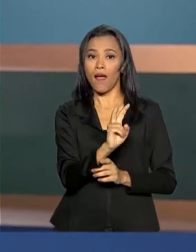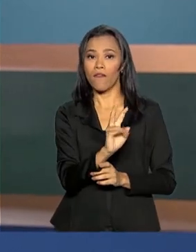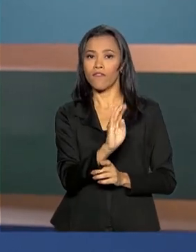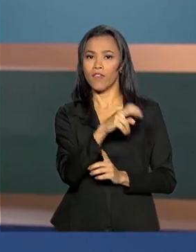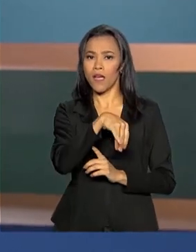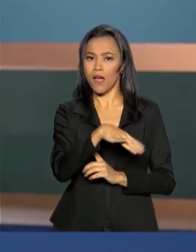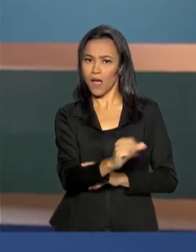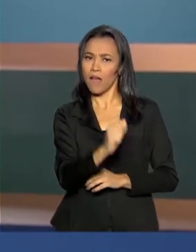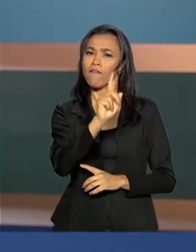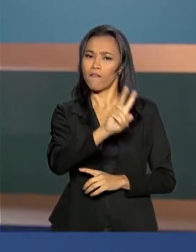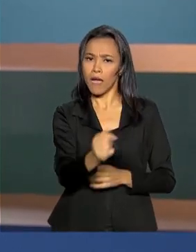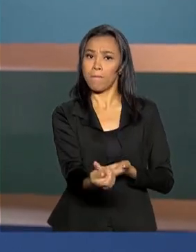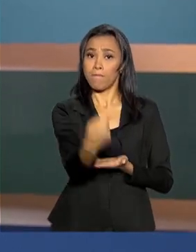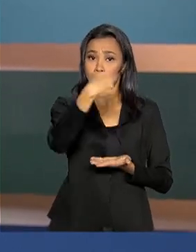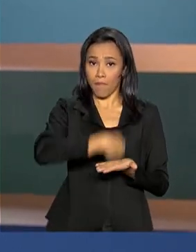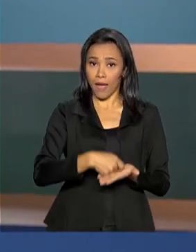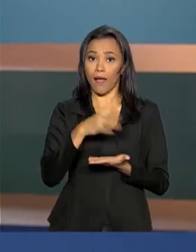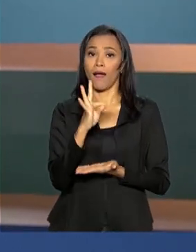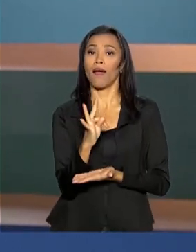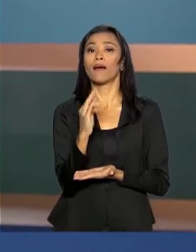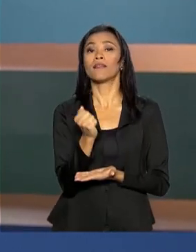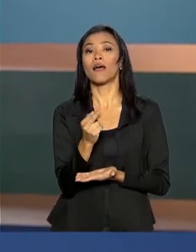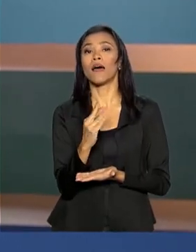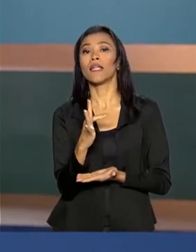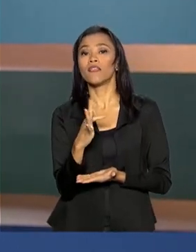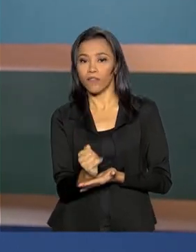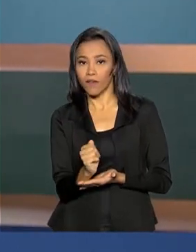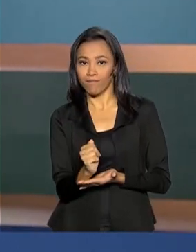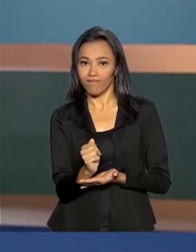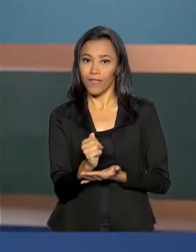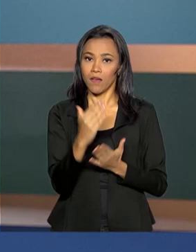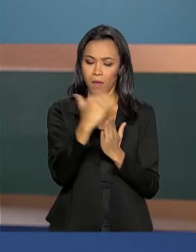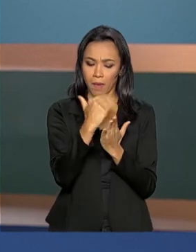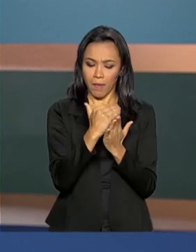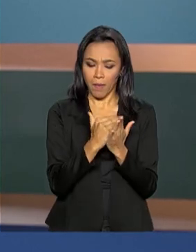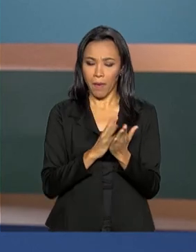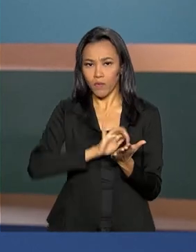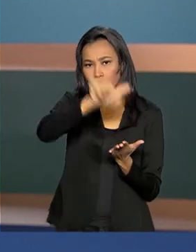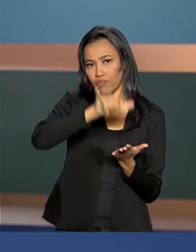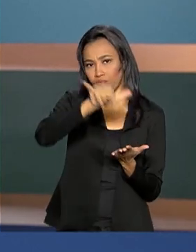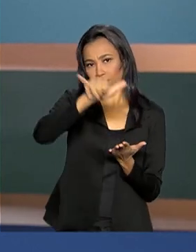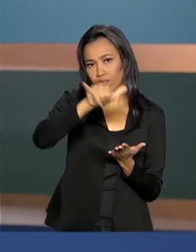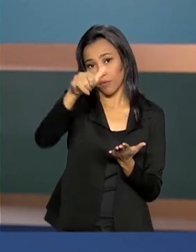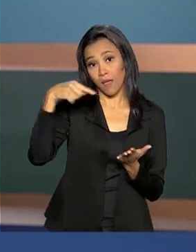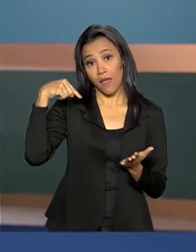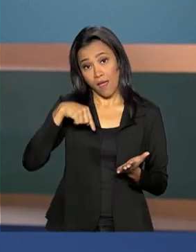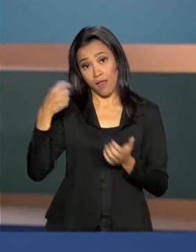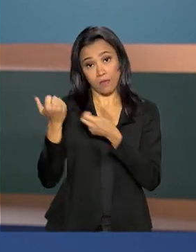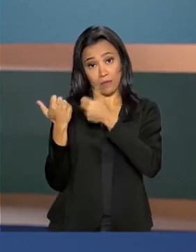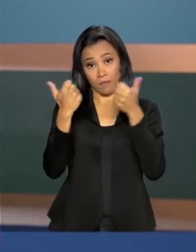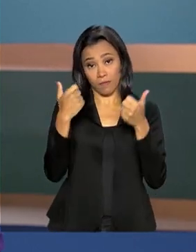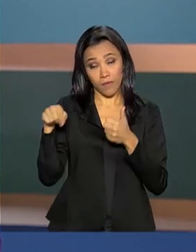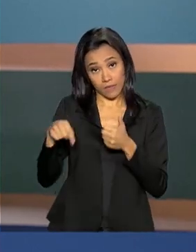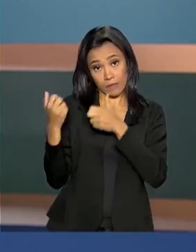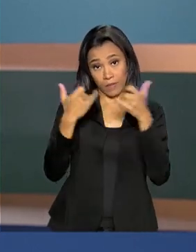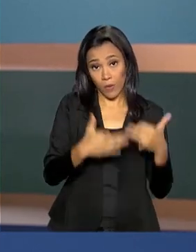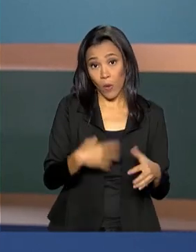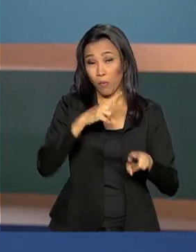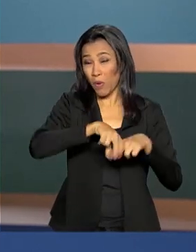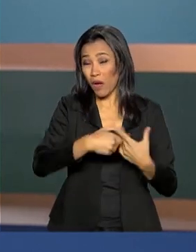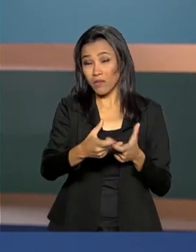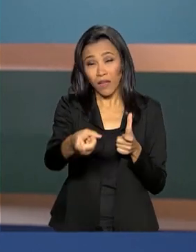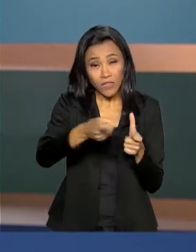as tarifas de operações nos voos programados da empresa. Segundo a Infraero, a medida foi adotada devido à crescente